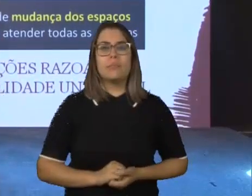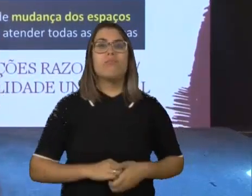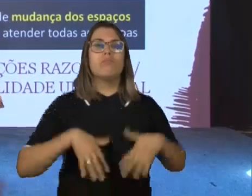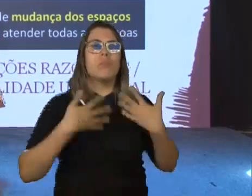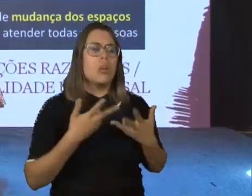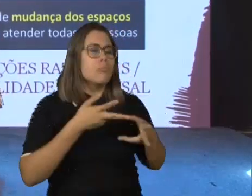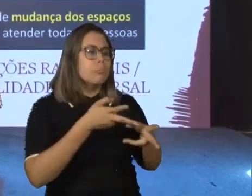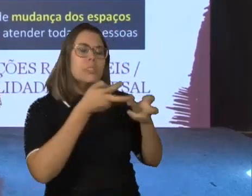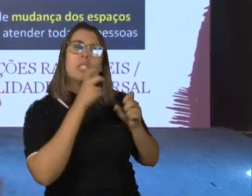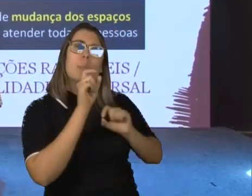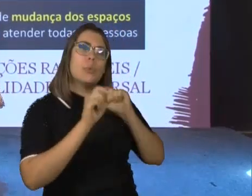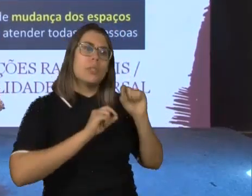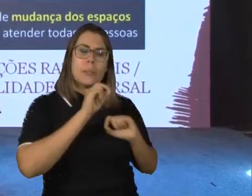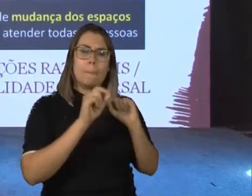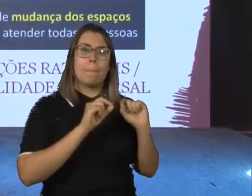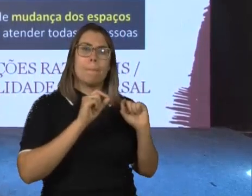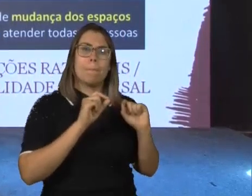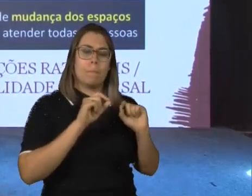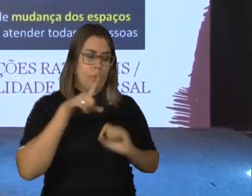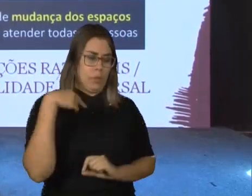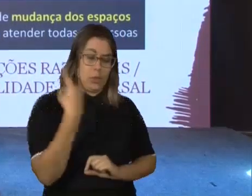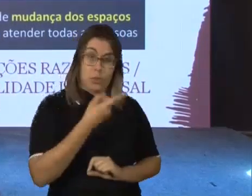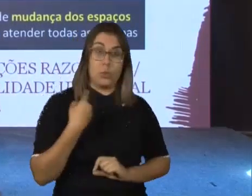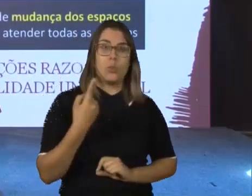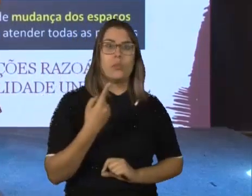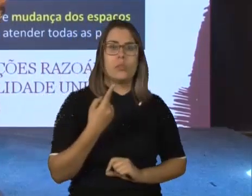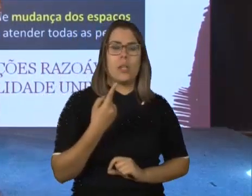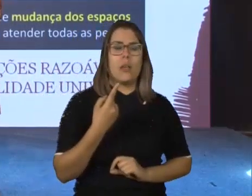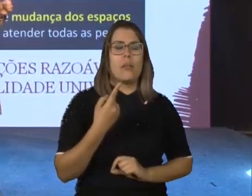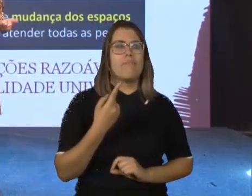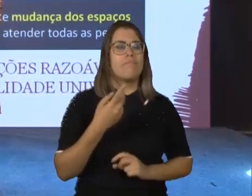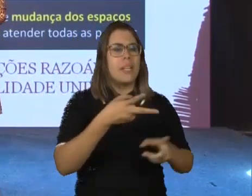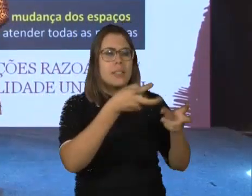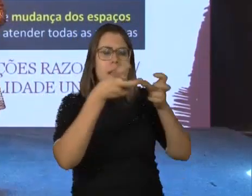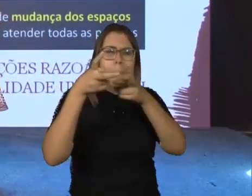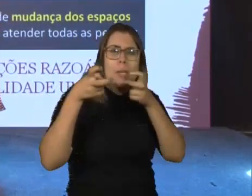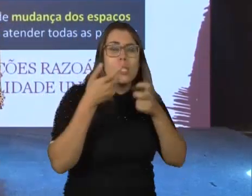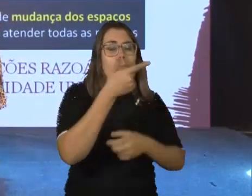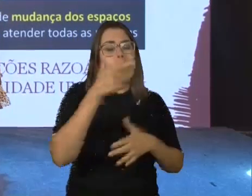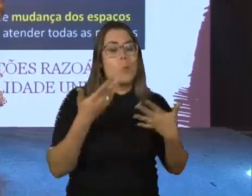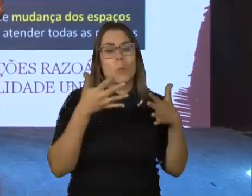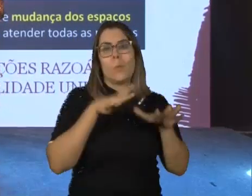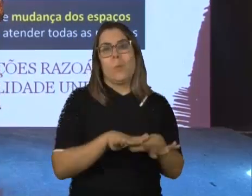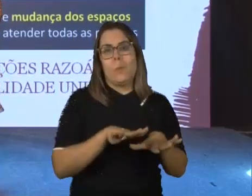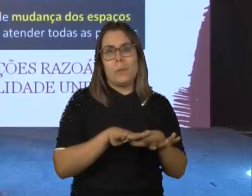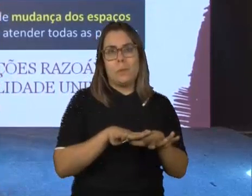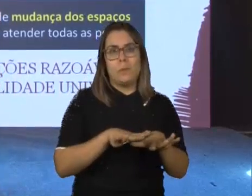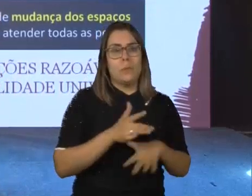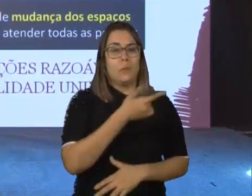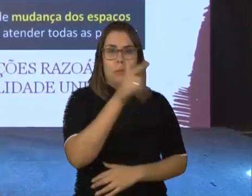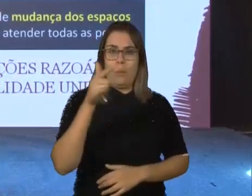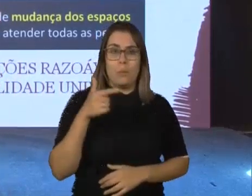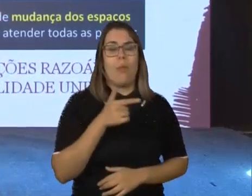depara com impedimentos e barreiras. Por isso que a gente fala que, quando a gente está na era da integração, a gente ainda não tem inclusão, a gente não contempla todas